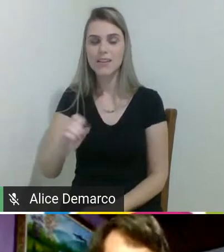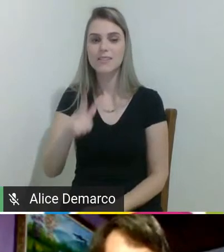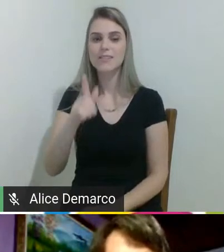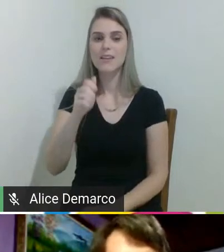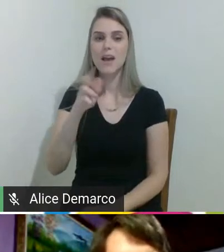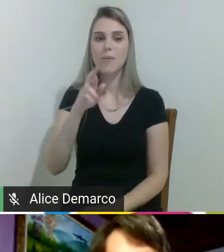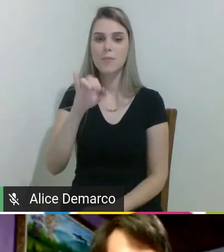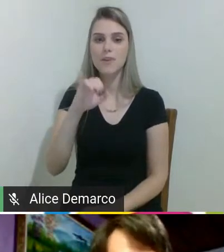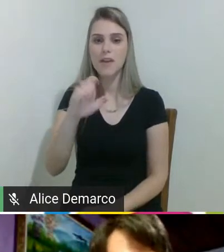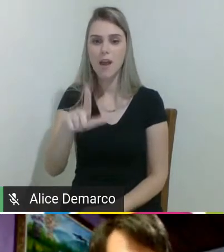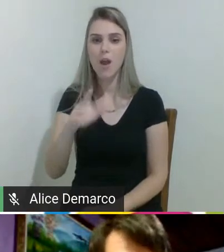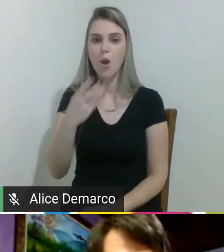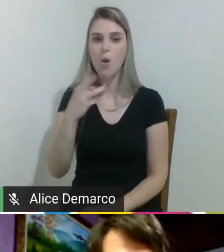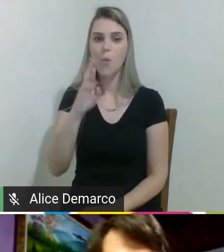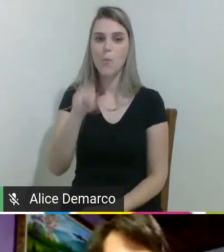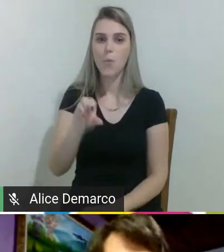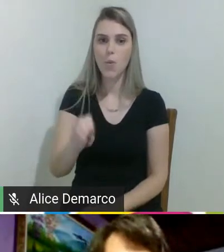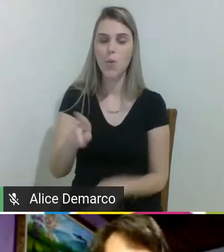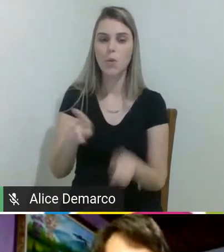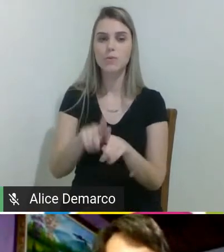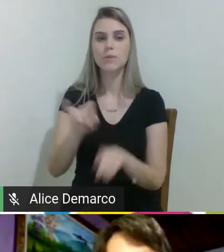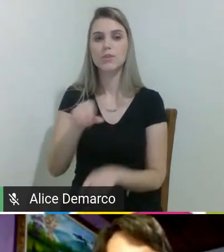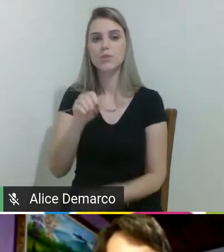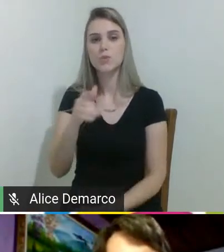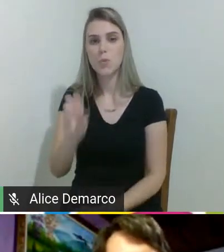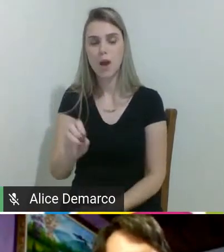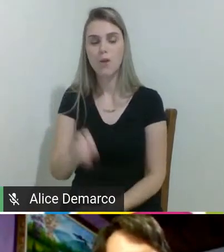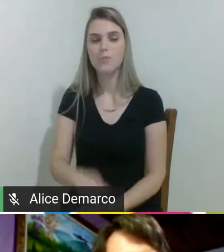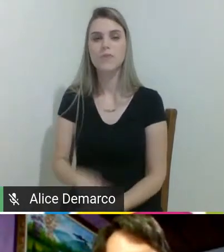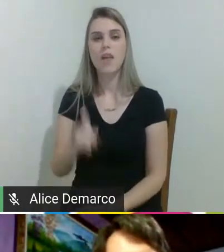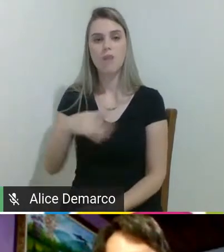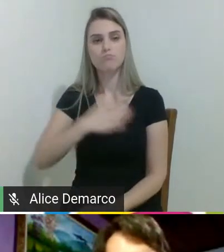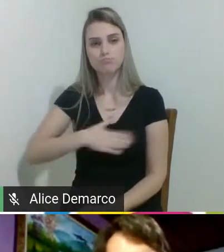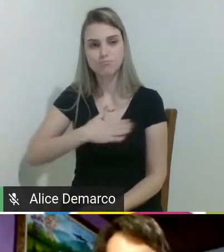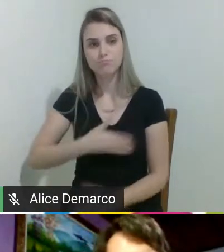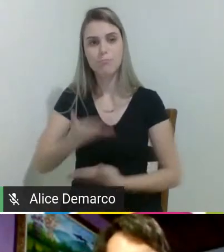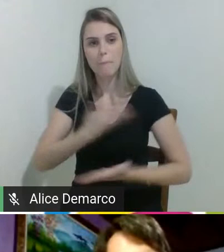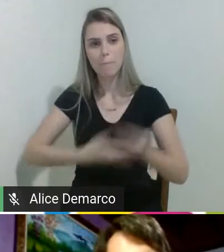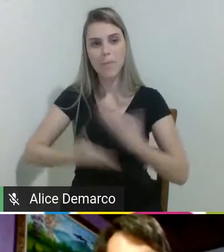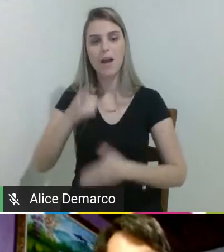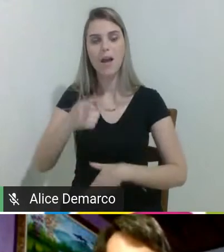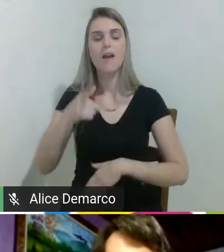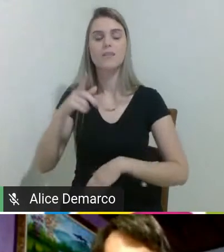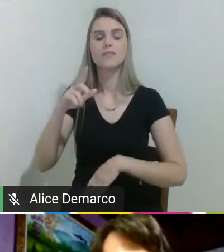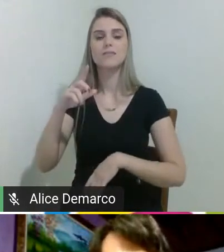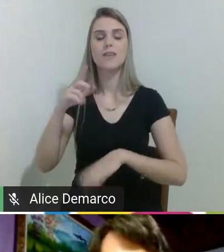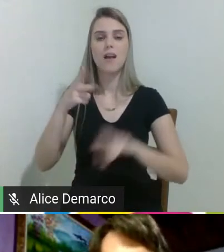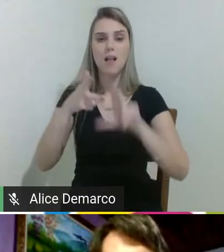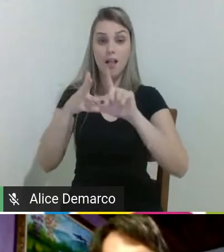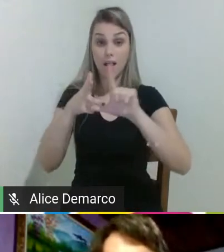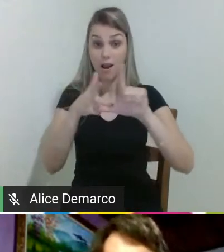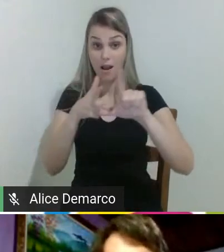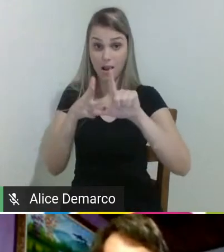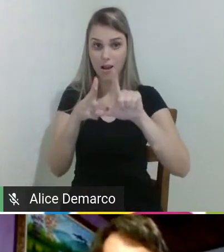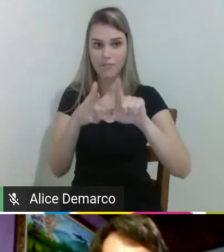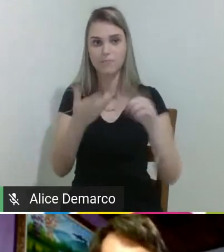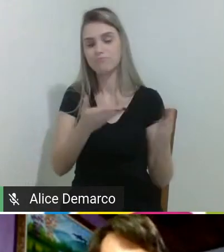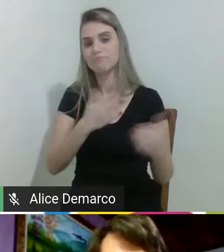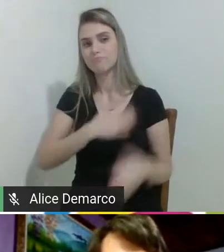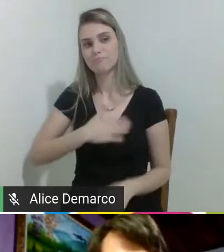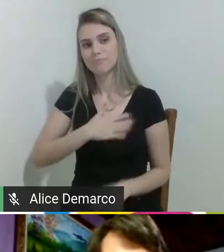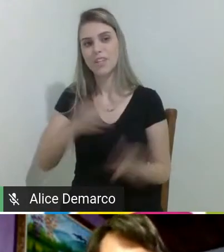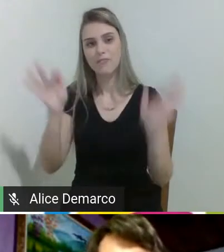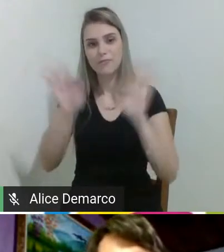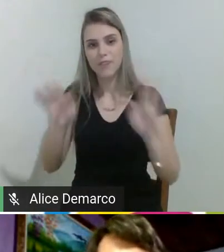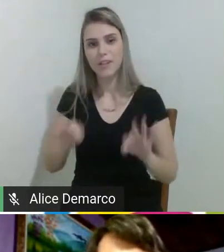que estão assistindo. É uma satisfação participar dessa live. Ficamos muito felizes com o convite do Conde, né? Através da